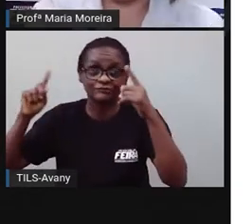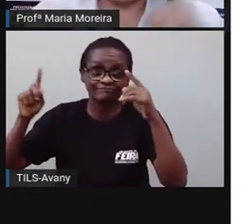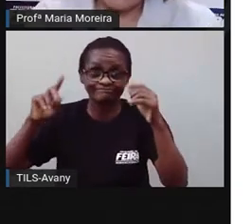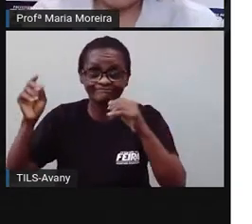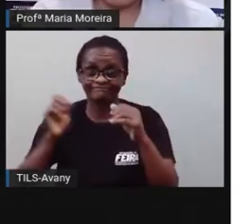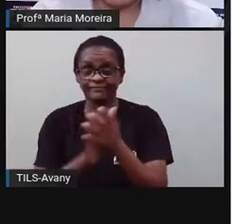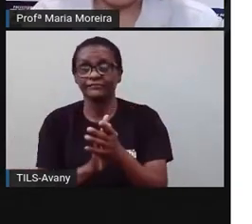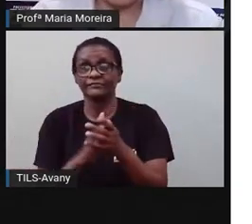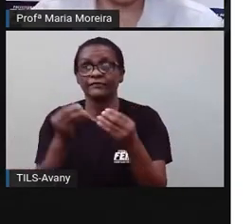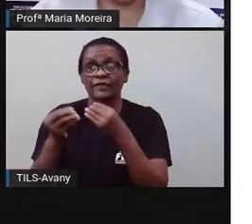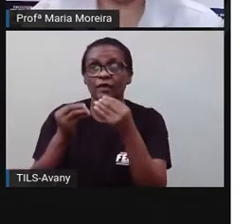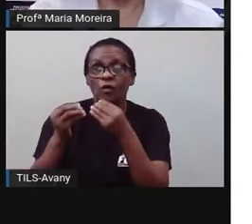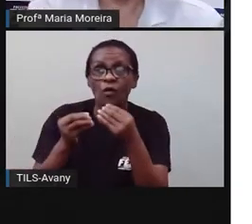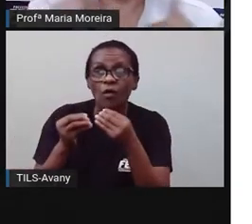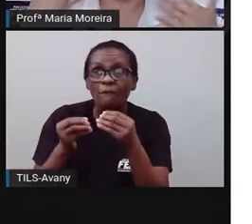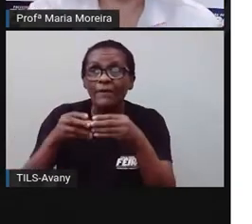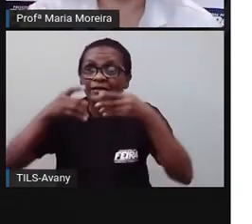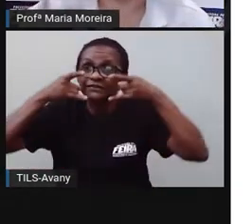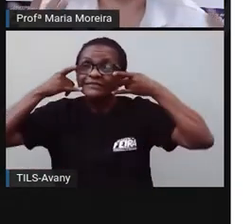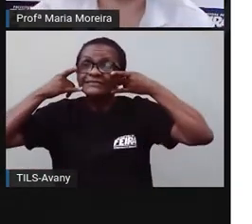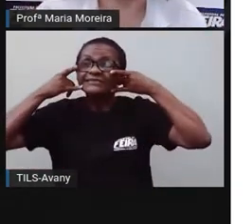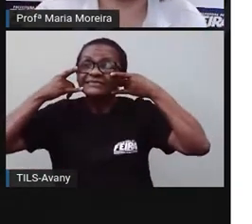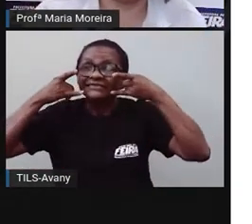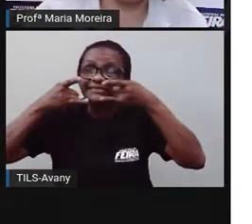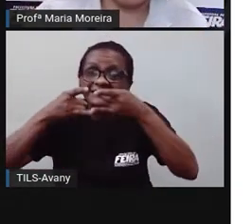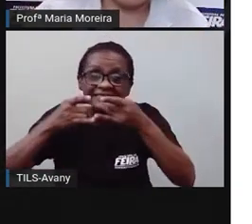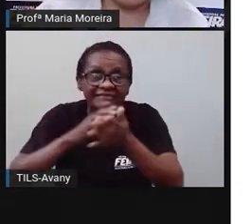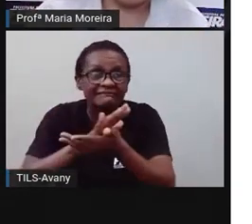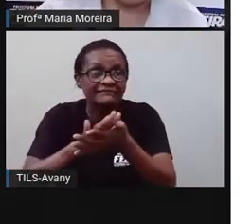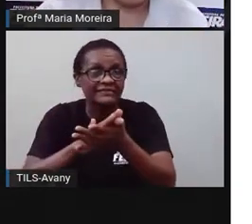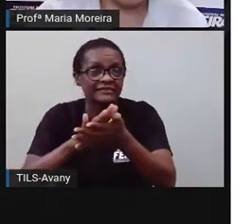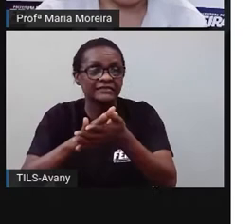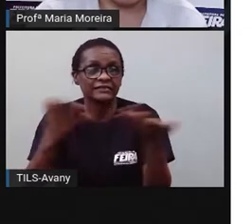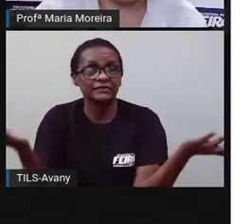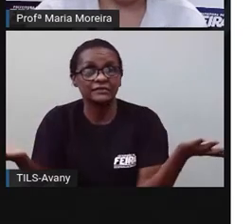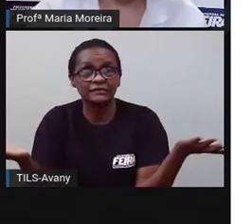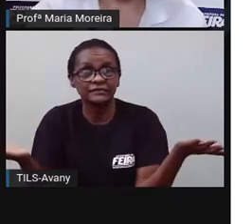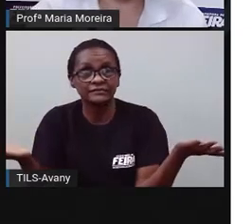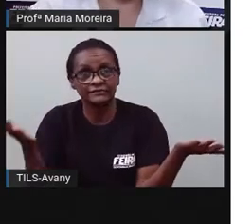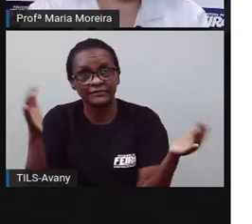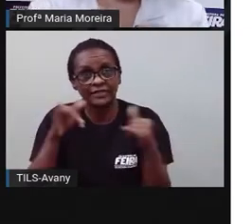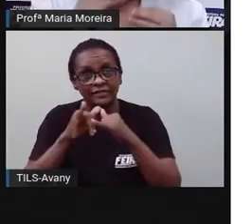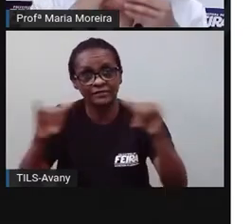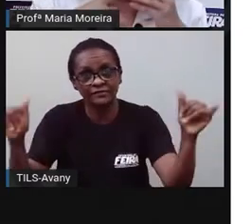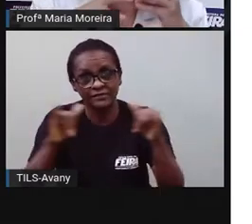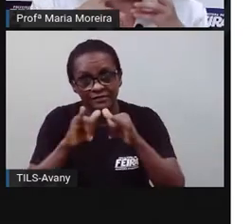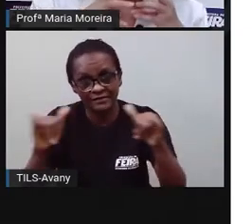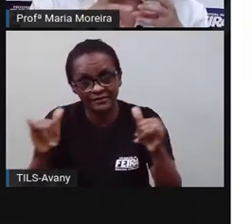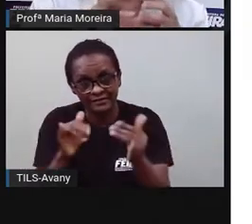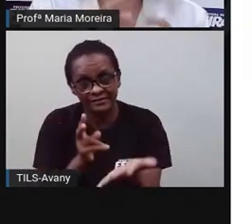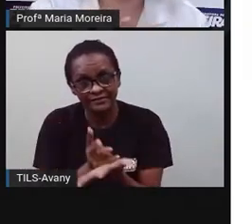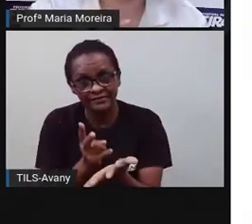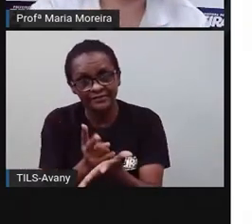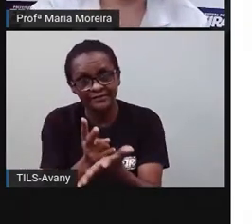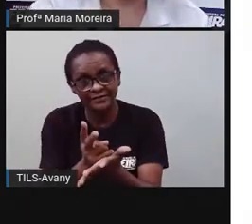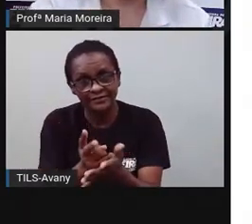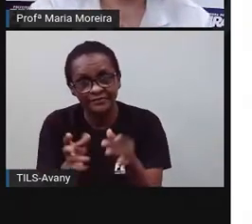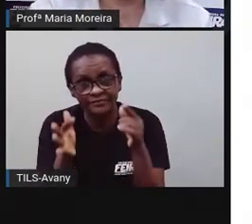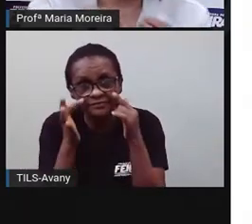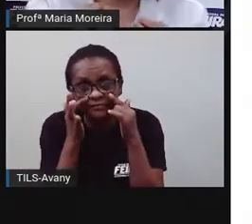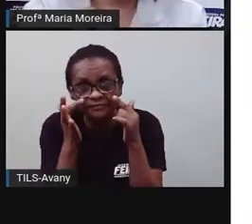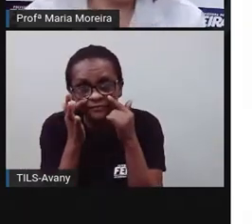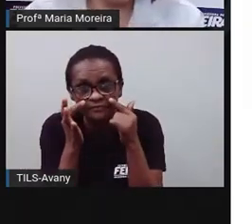máscara? Não usa máscara? E as notícias iam acontecendo. Inclusive, com todo mundo prestando atenção no que?